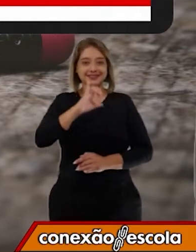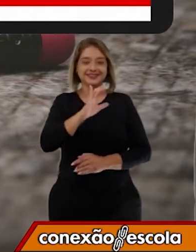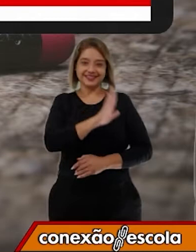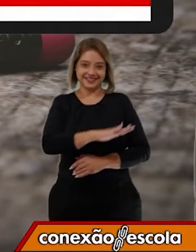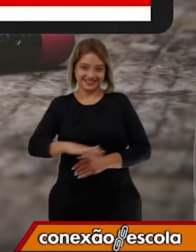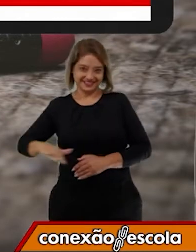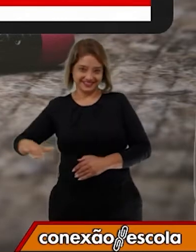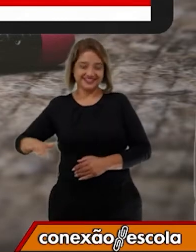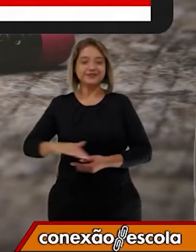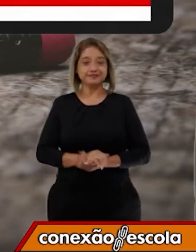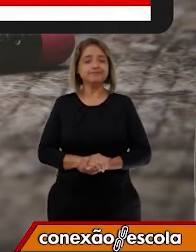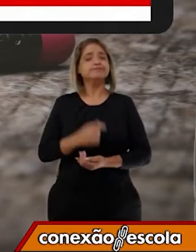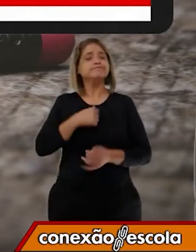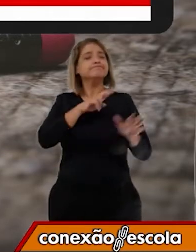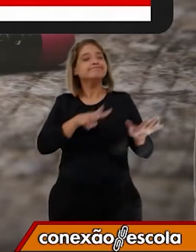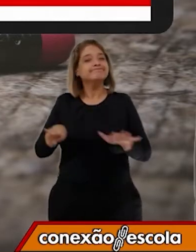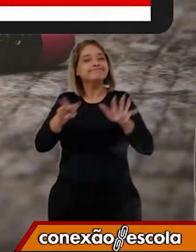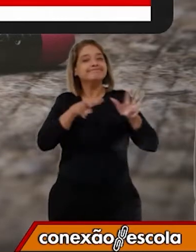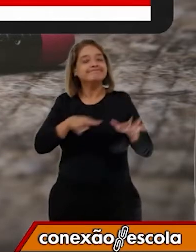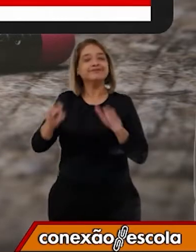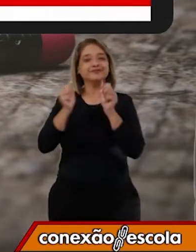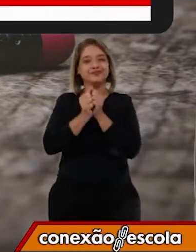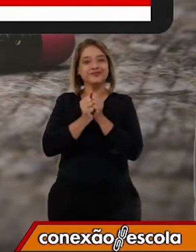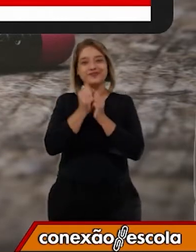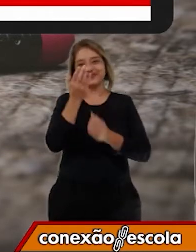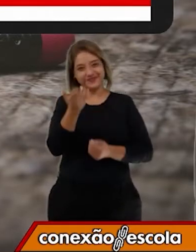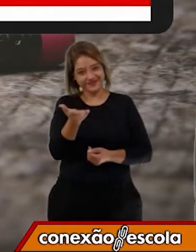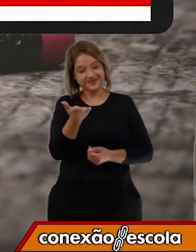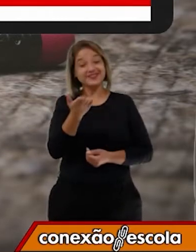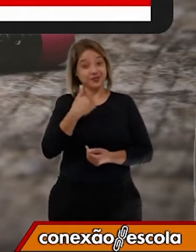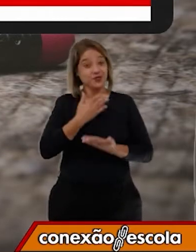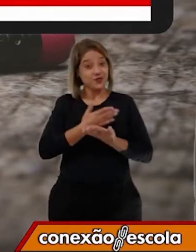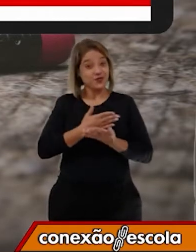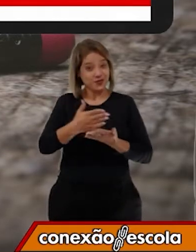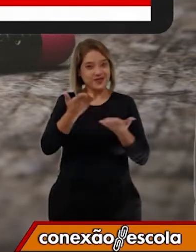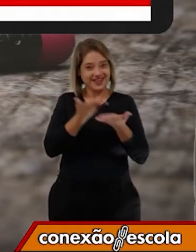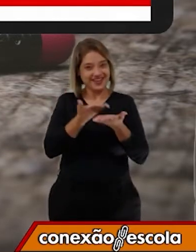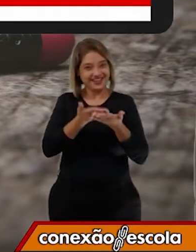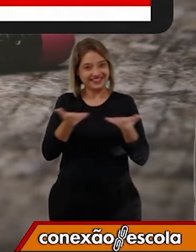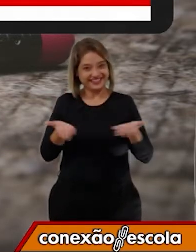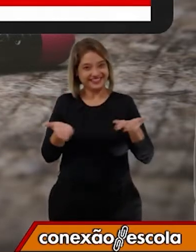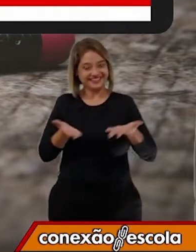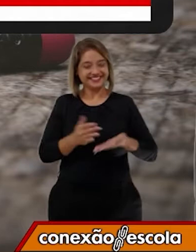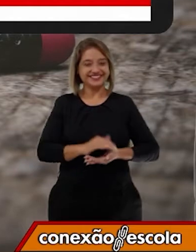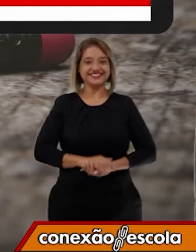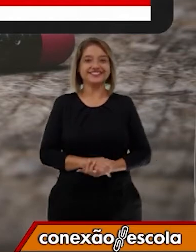Infância. Toda semana estarei aqui com vocês. Vamos começar a nossa aula?